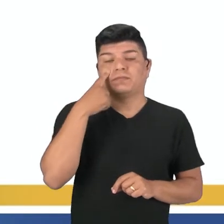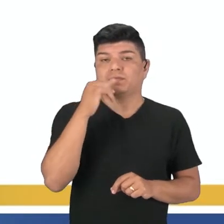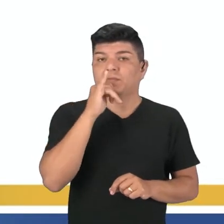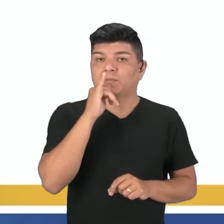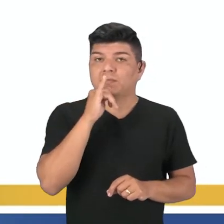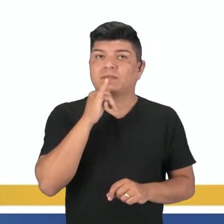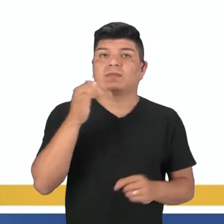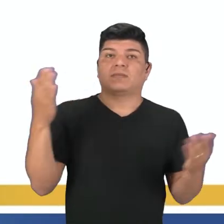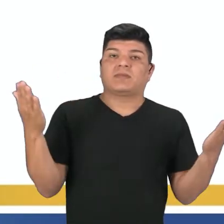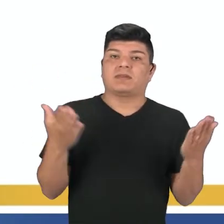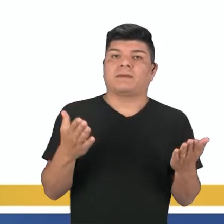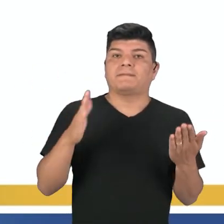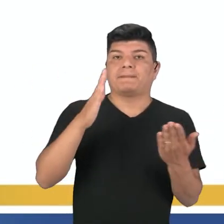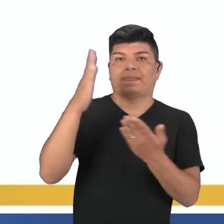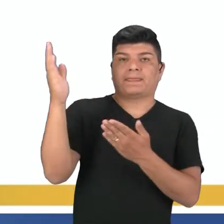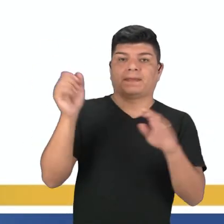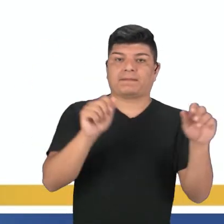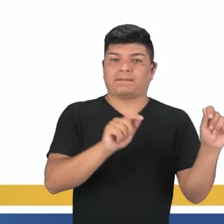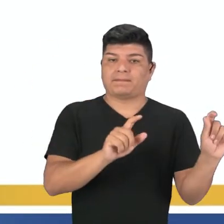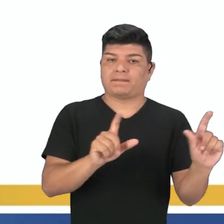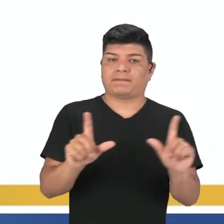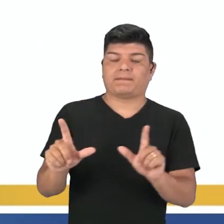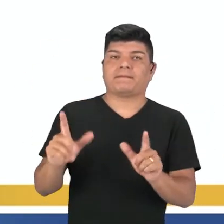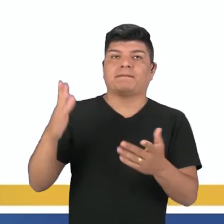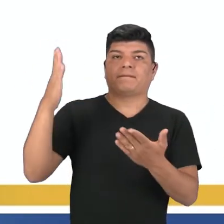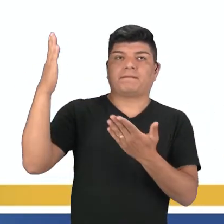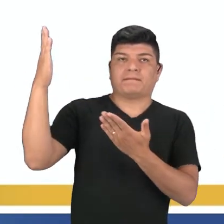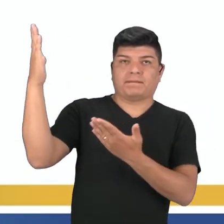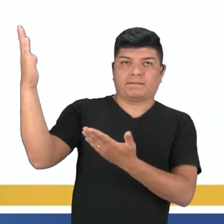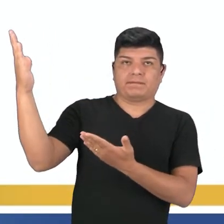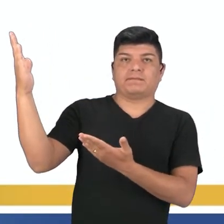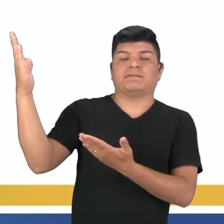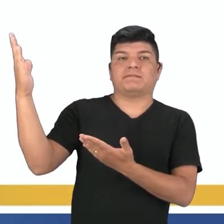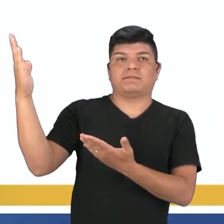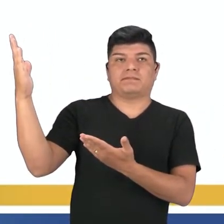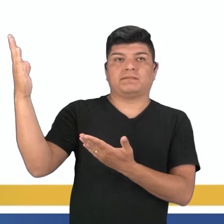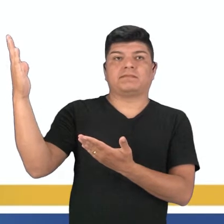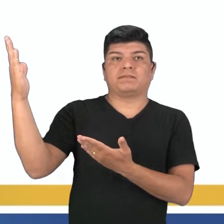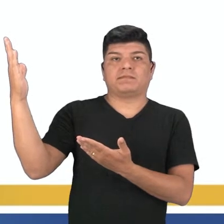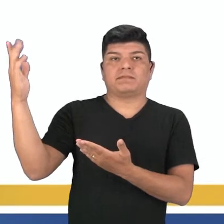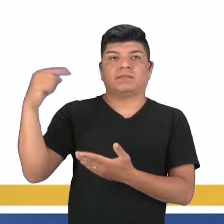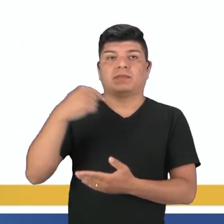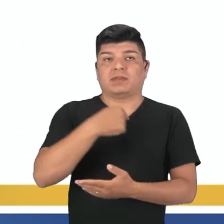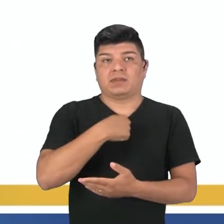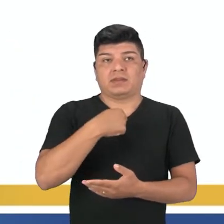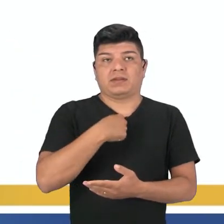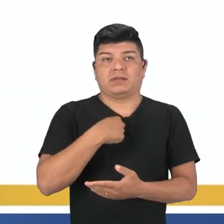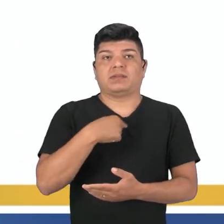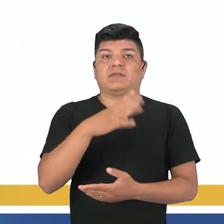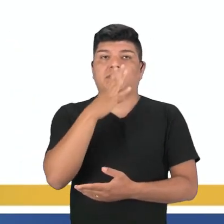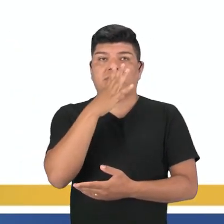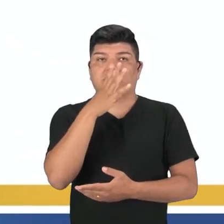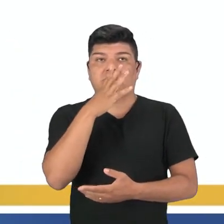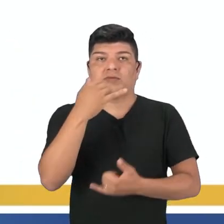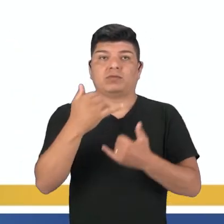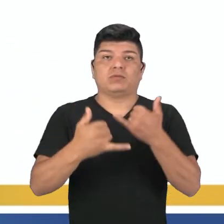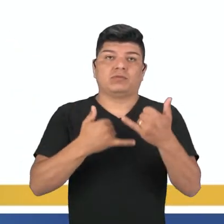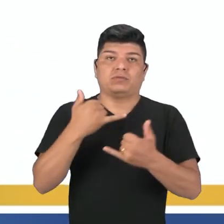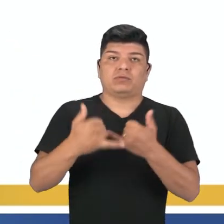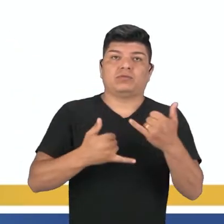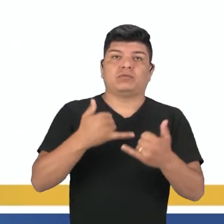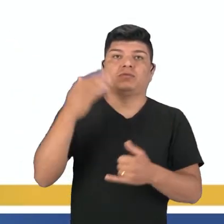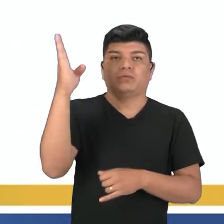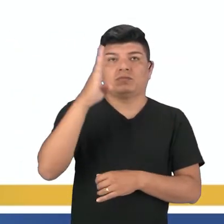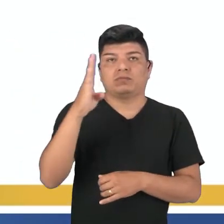exemplos aí. I was watching the Brazil's game when the phone rang. Eu estava assistindo o